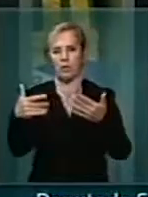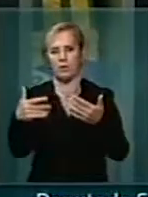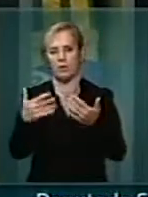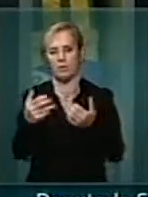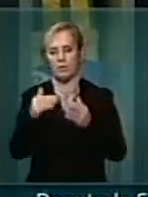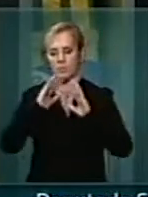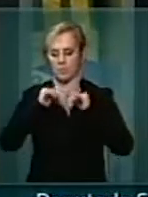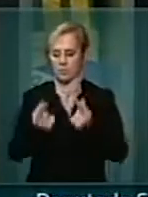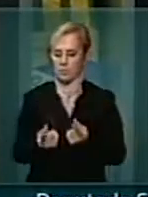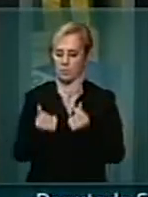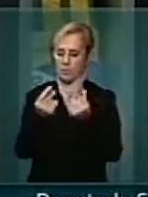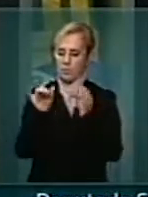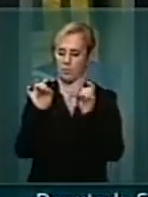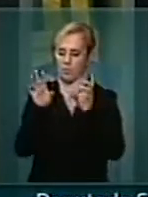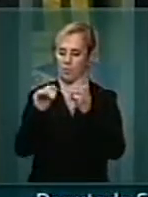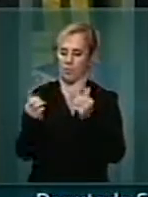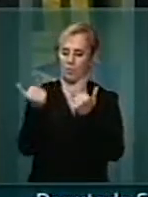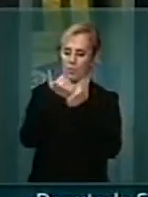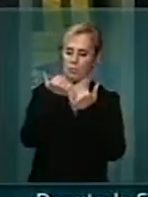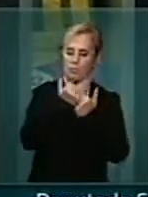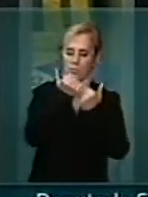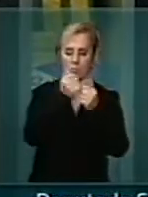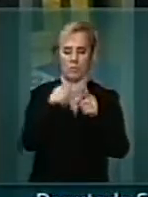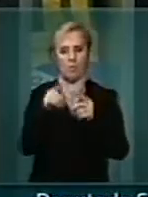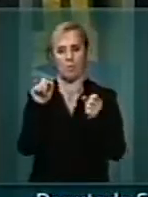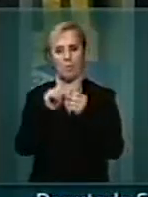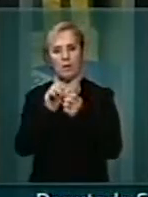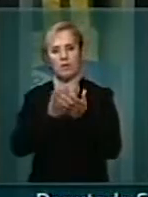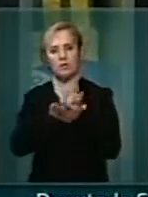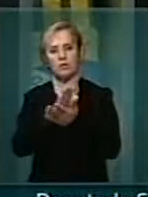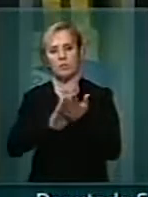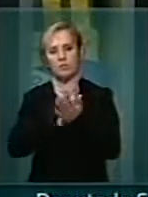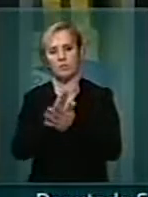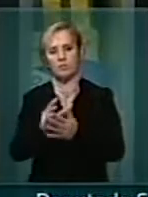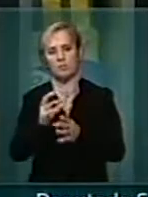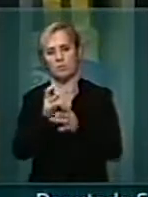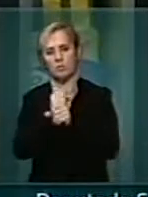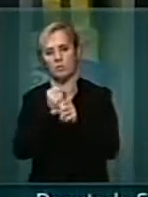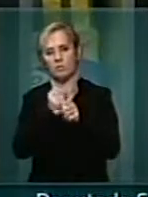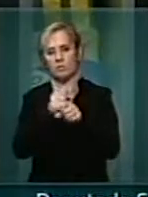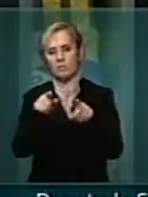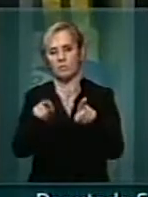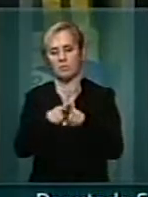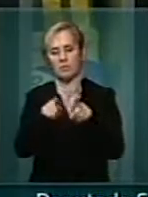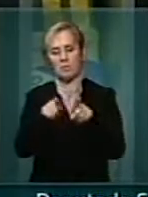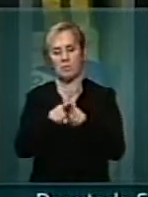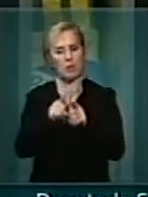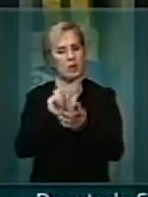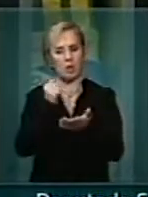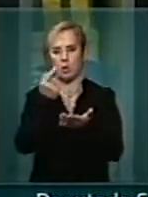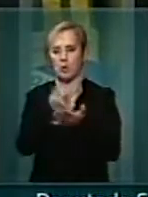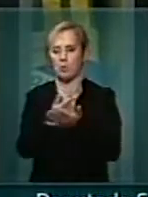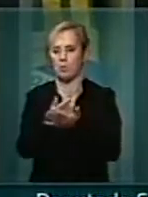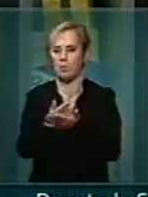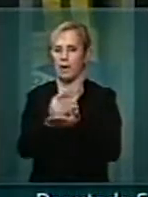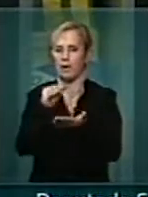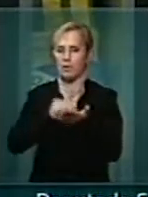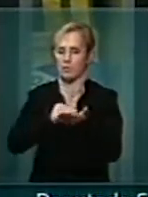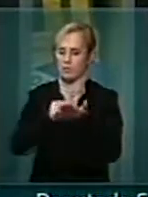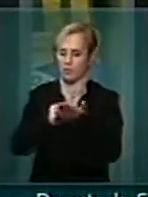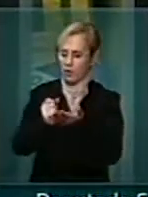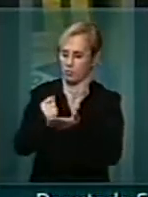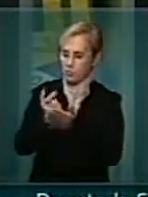suplementares extraordinários e não executa o orçamento e, muito mal, paga os restos a pagar.